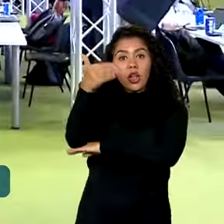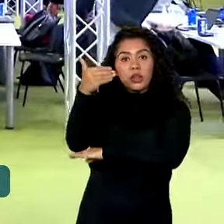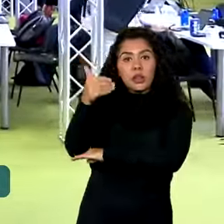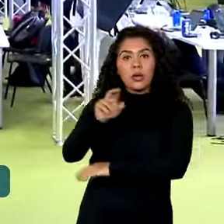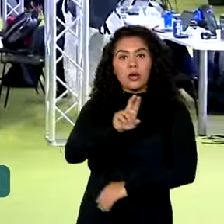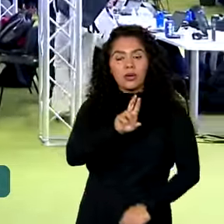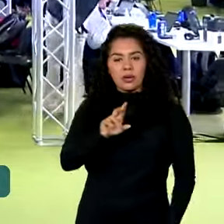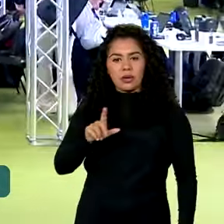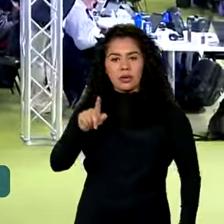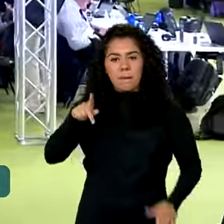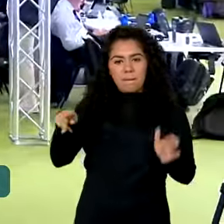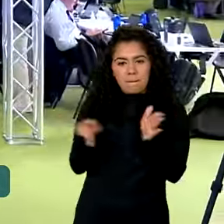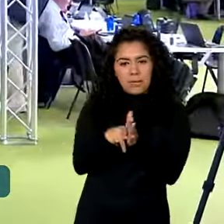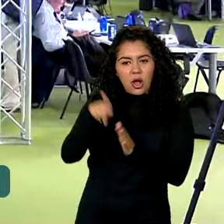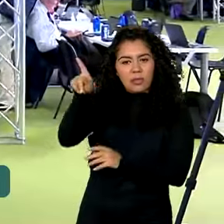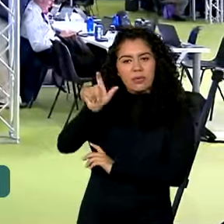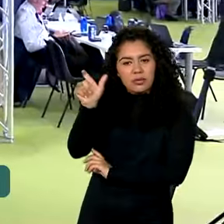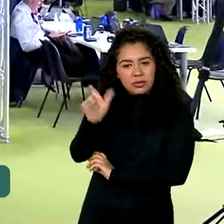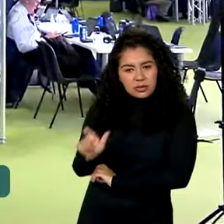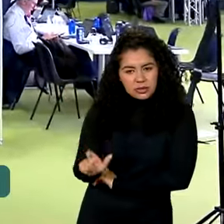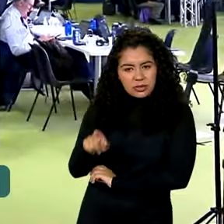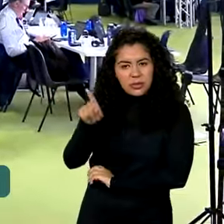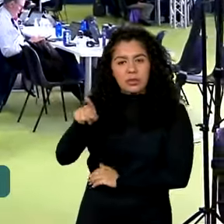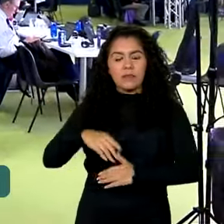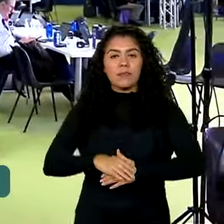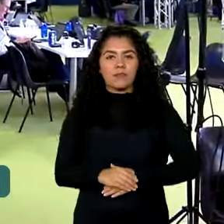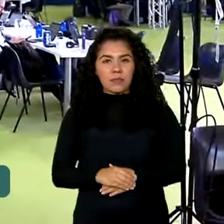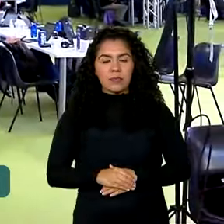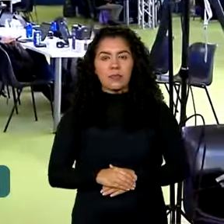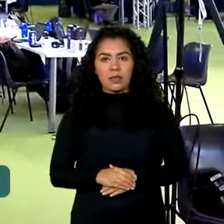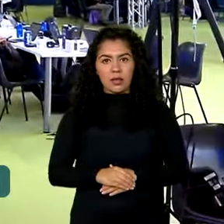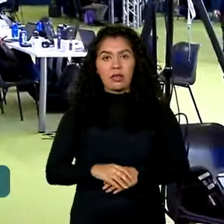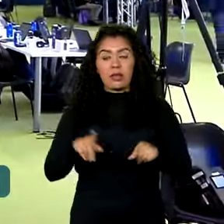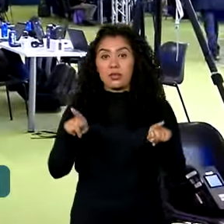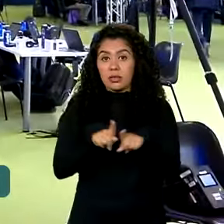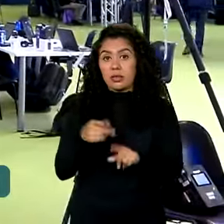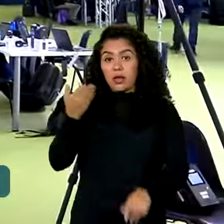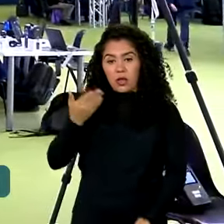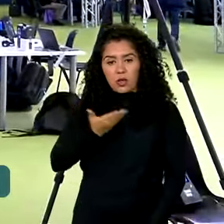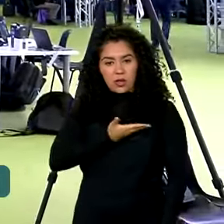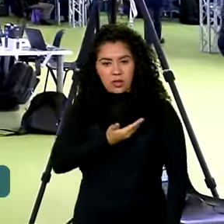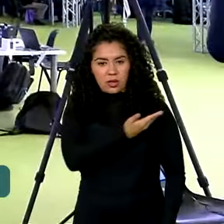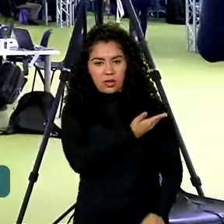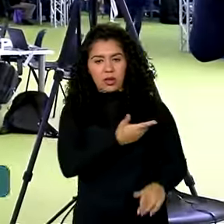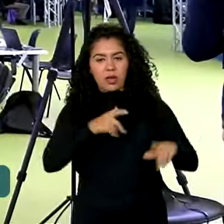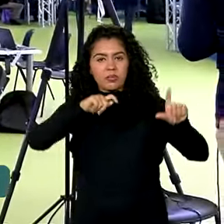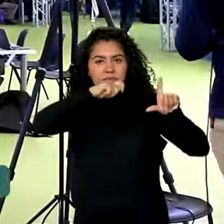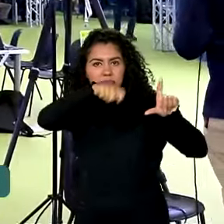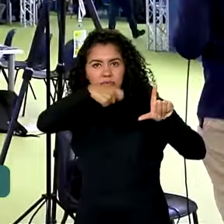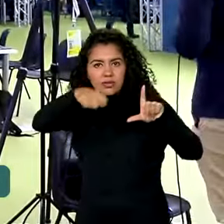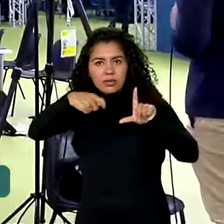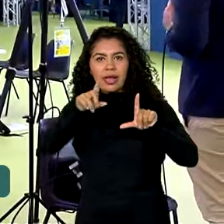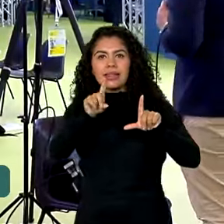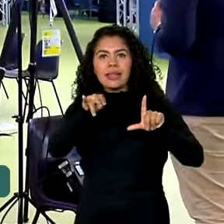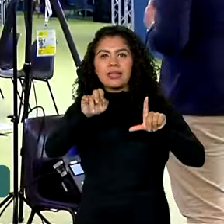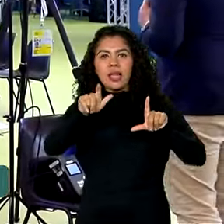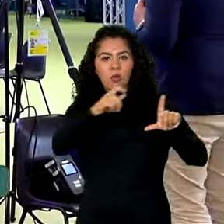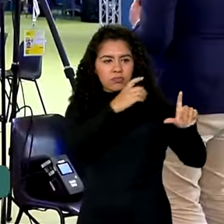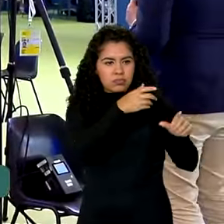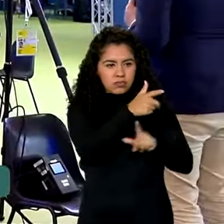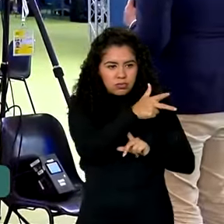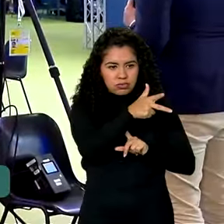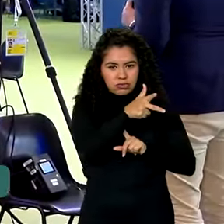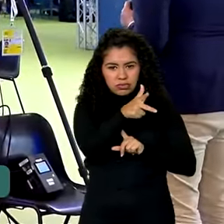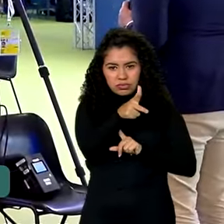Borgo em Ásia, na cidade de Fasano. O nosso colega cinegrafista Danilo Ferreira está mostrando para vocês um pouquinho,